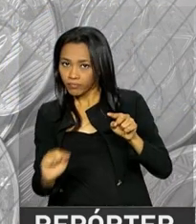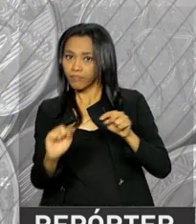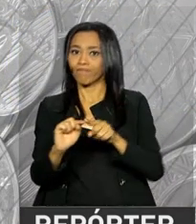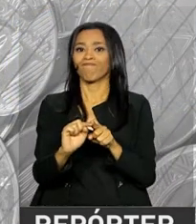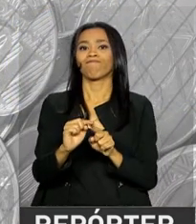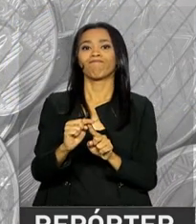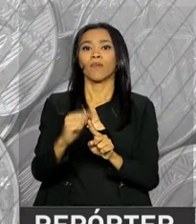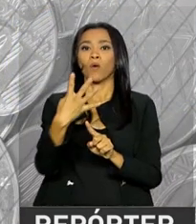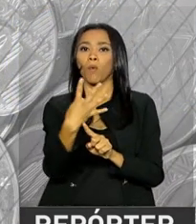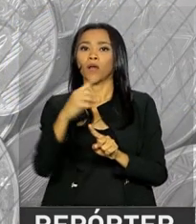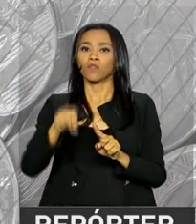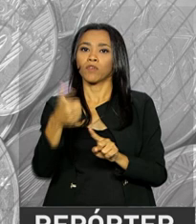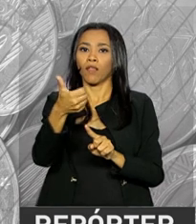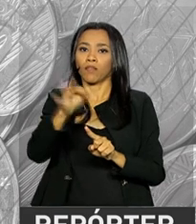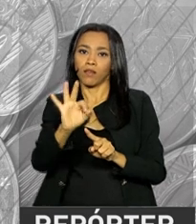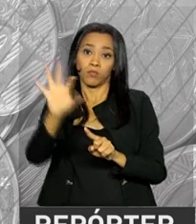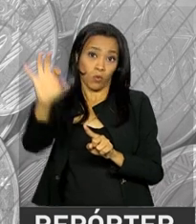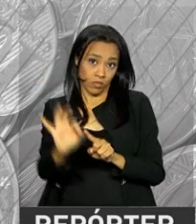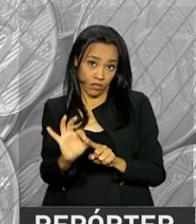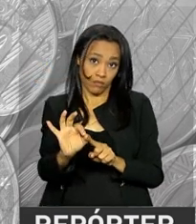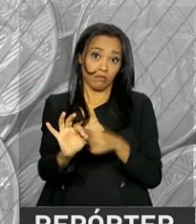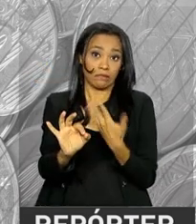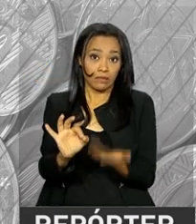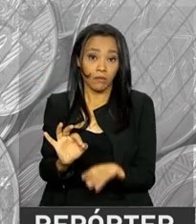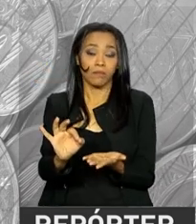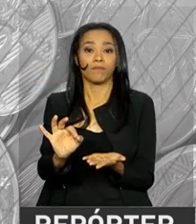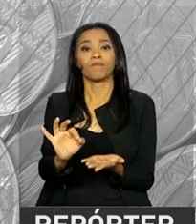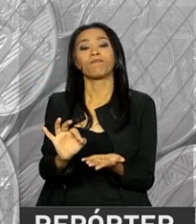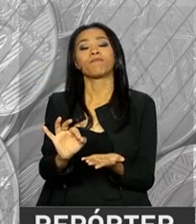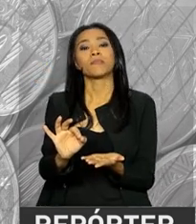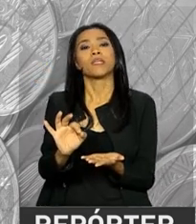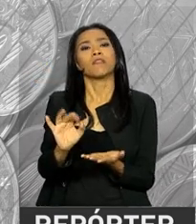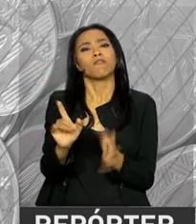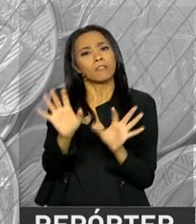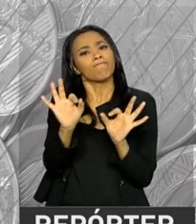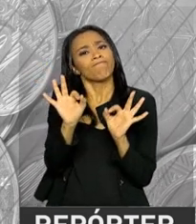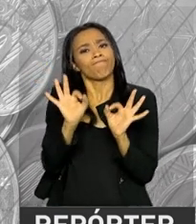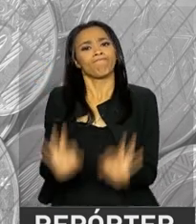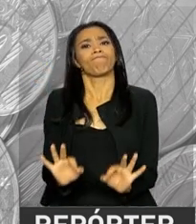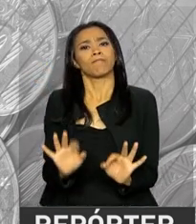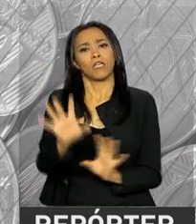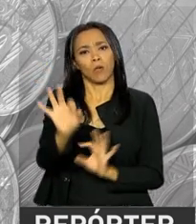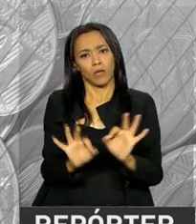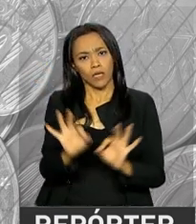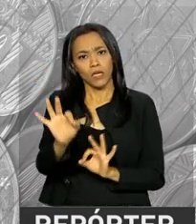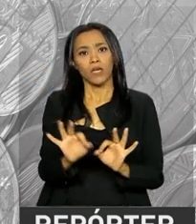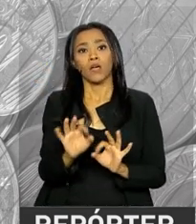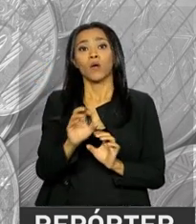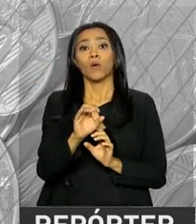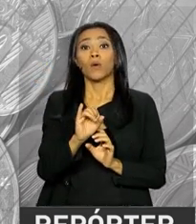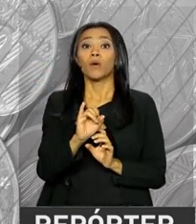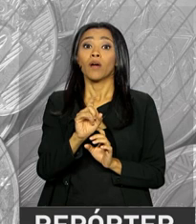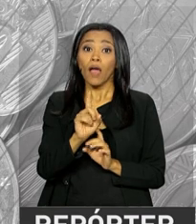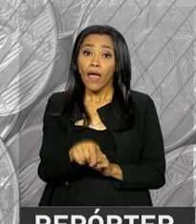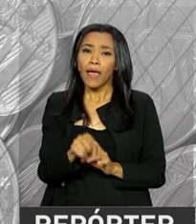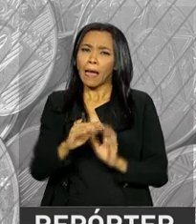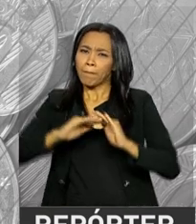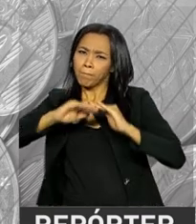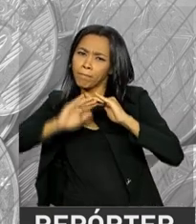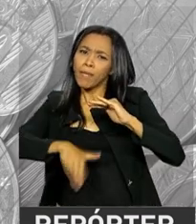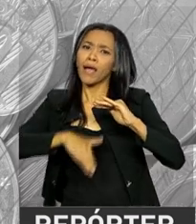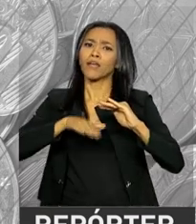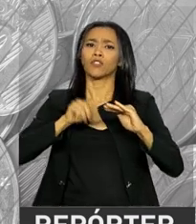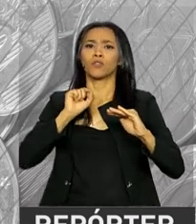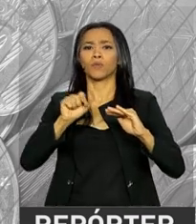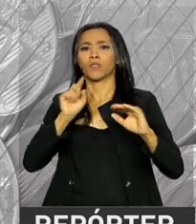,10% a previsão. Se confirmada essa projeção, o índice então ficará bem abaixo